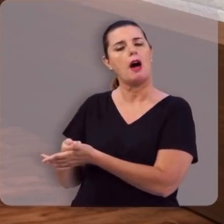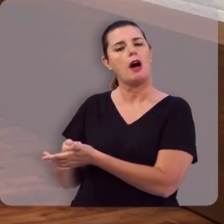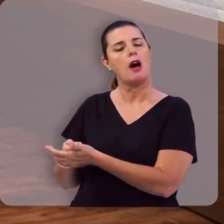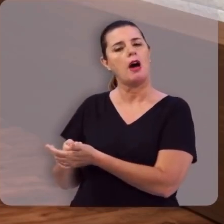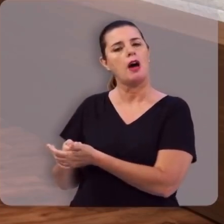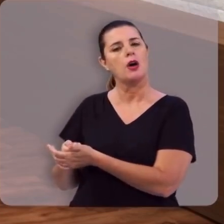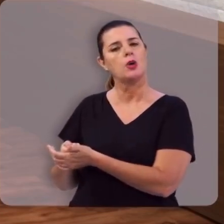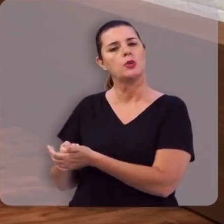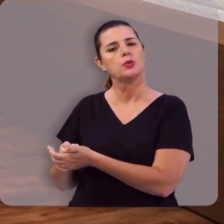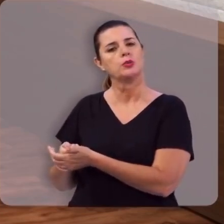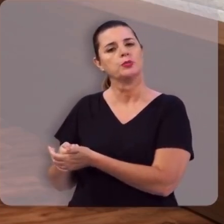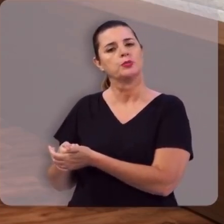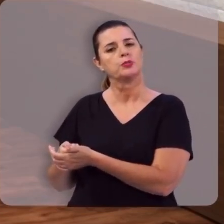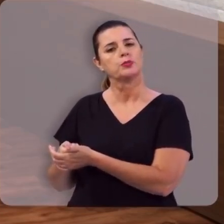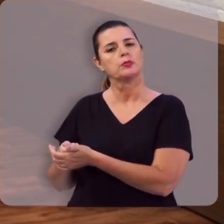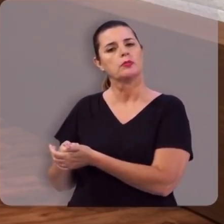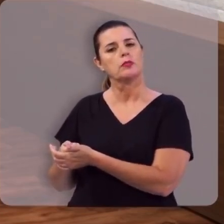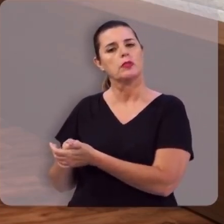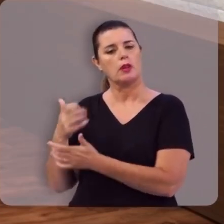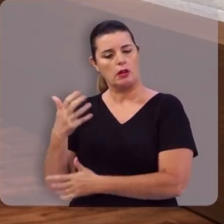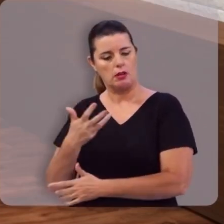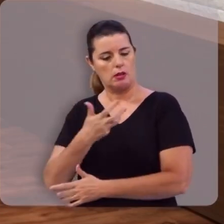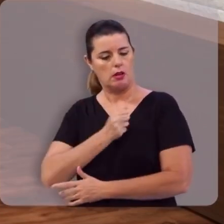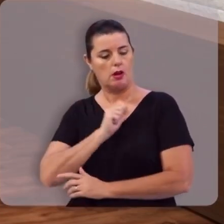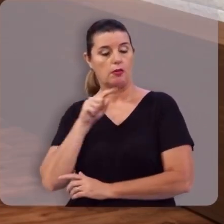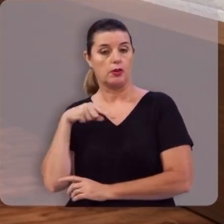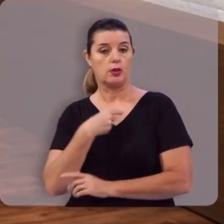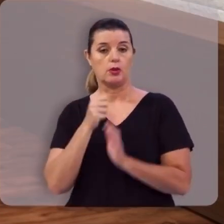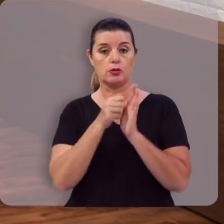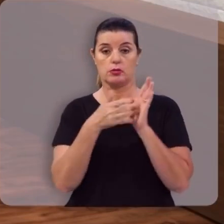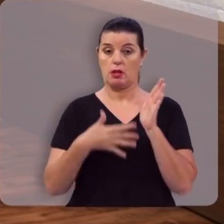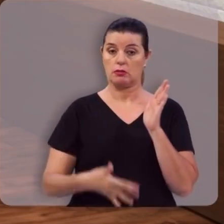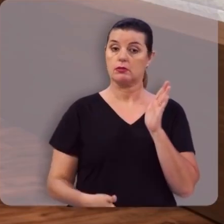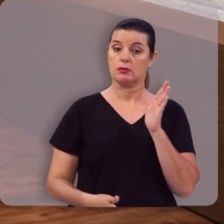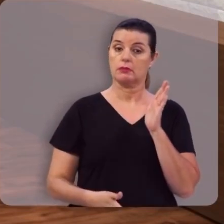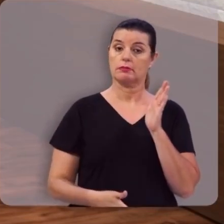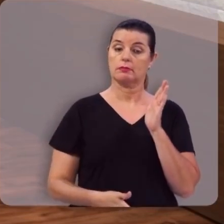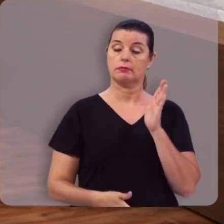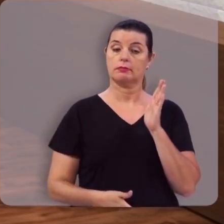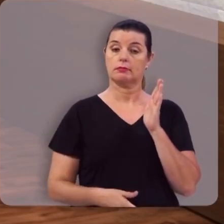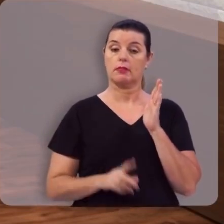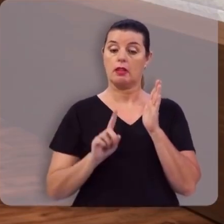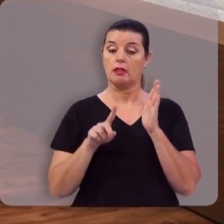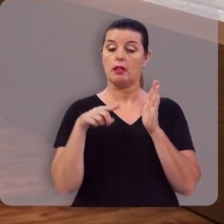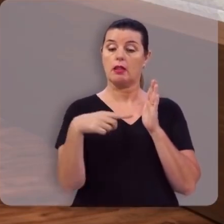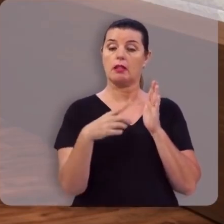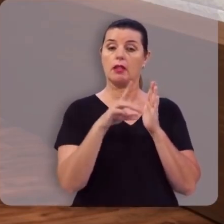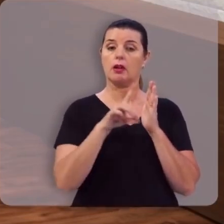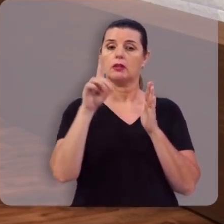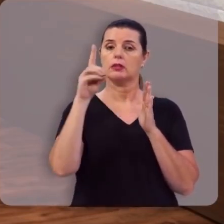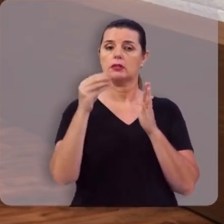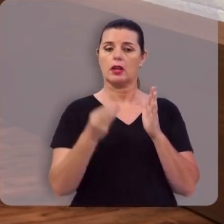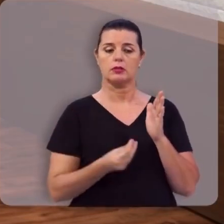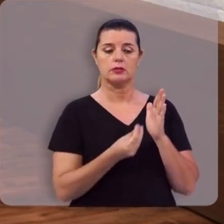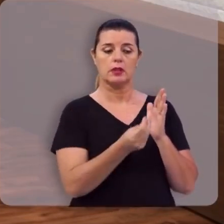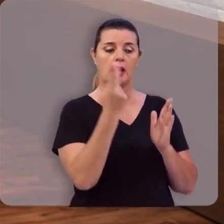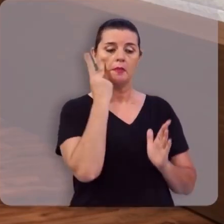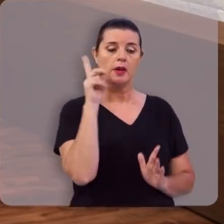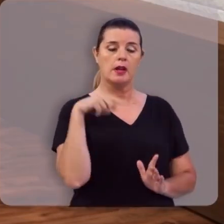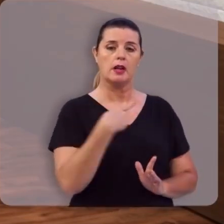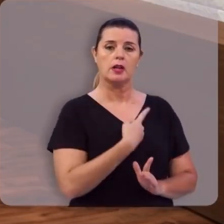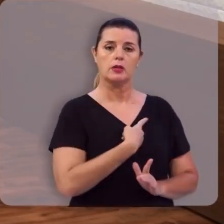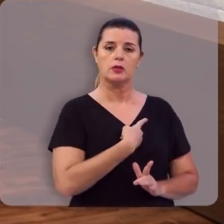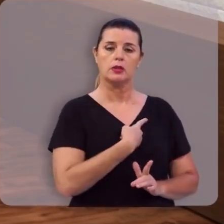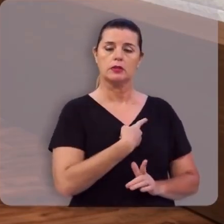nossa dívida, remindo-nos com o seu sangue. E então Deus imputa a nós,